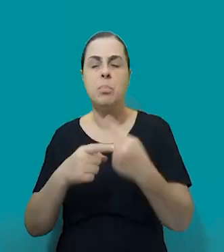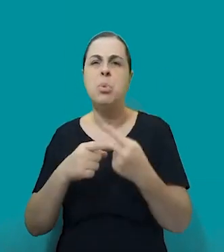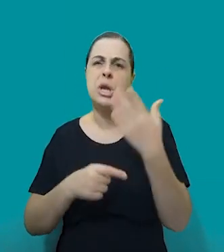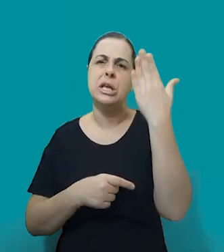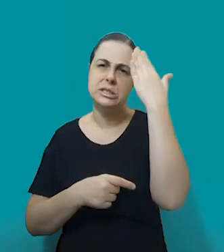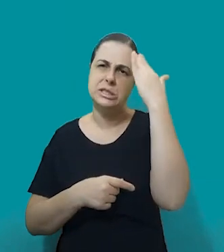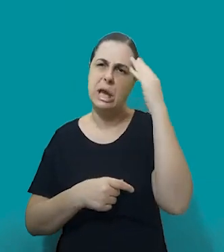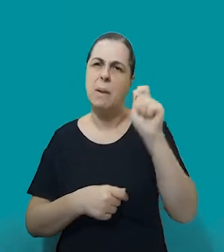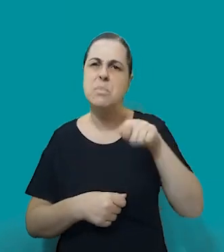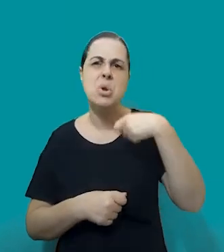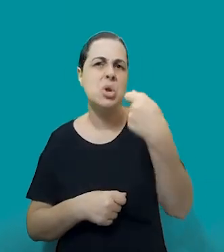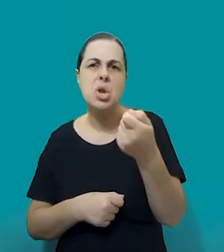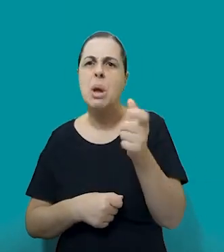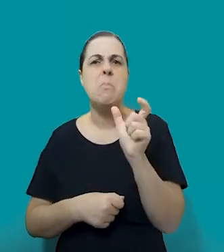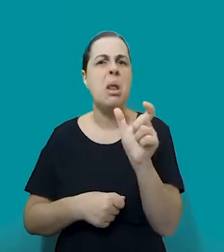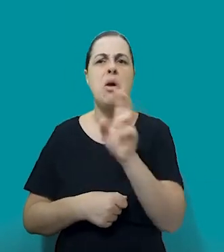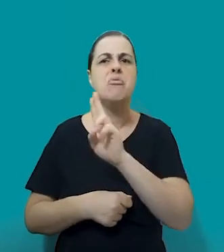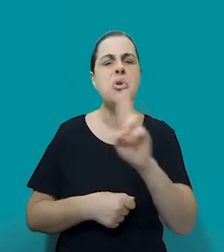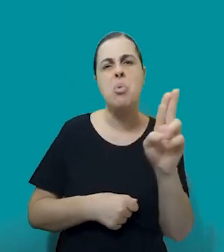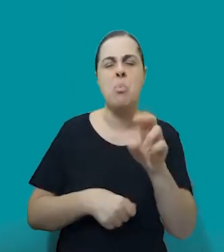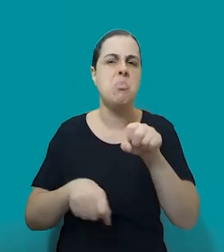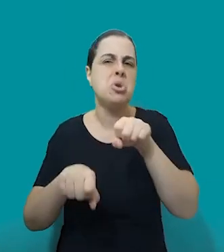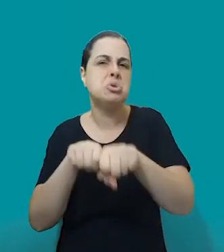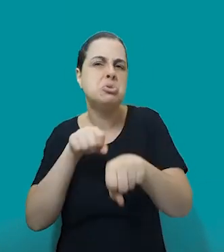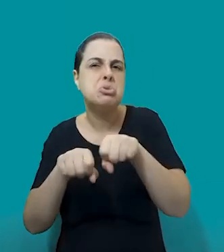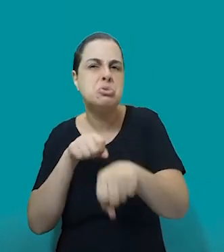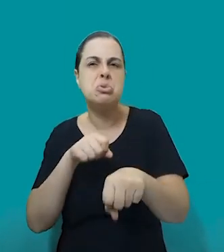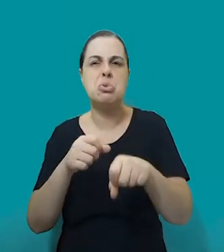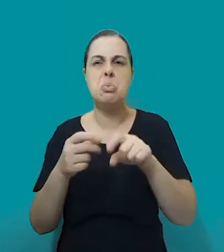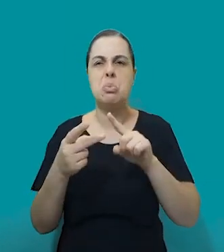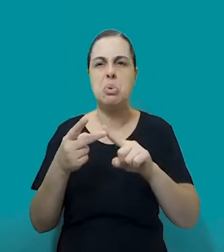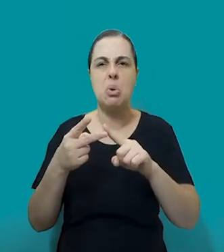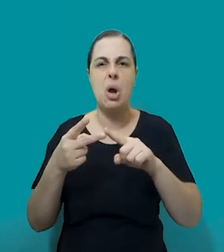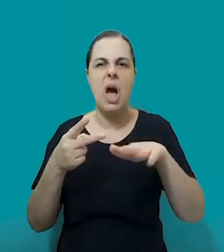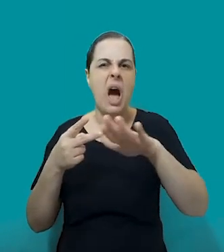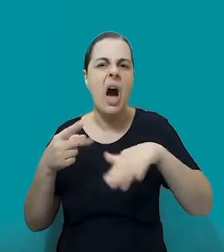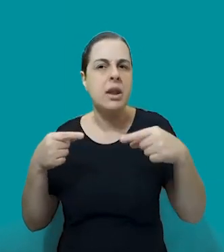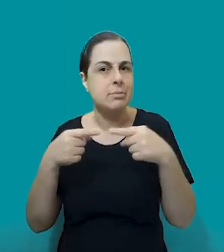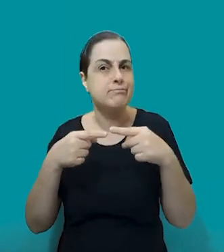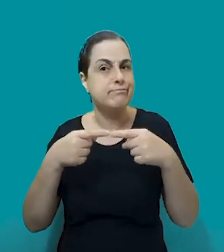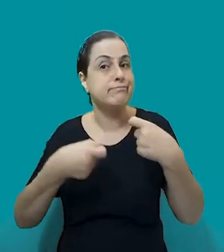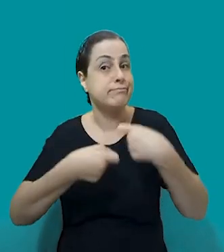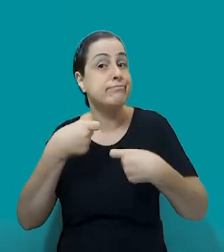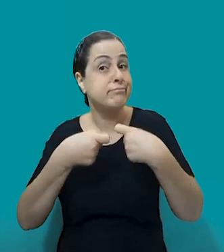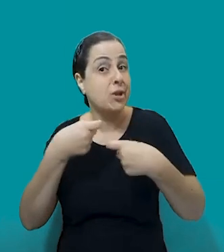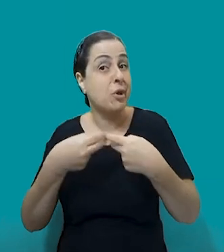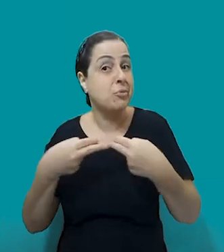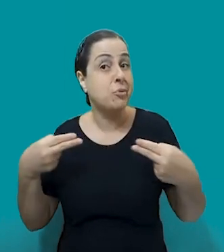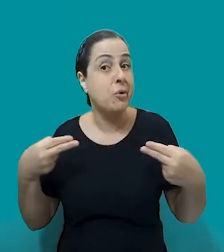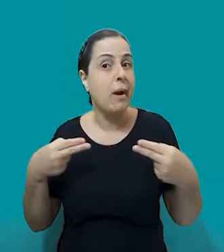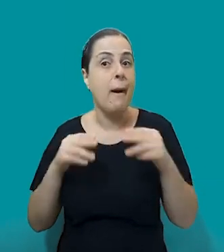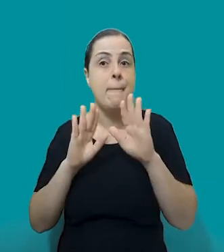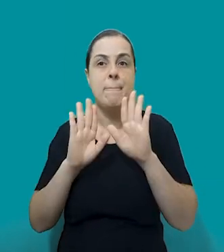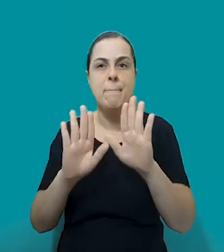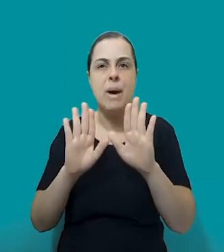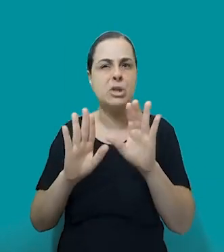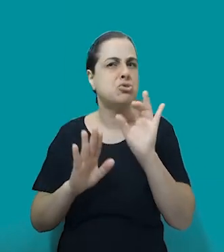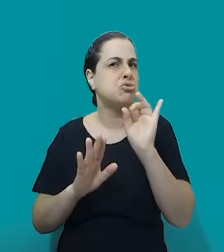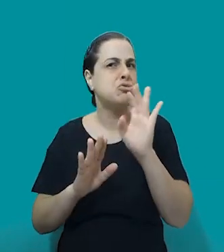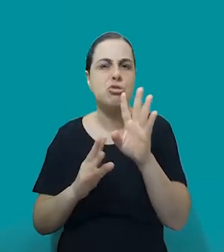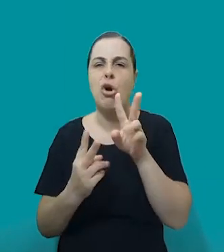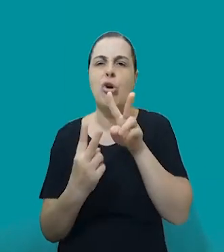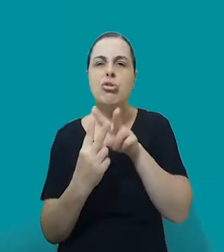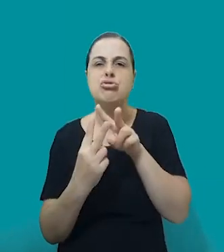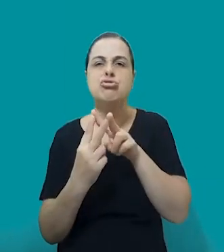esses tipos de violência quando era estupro, importunação sexual. E já nesses pequenos contornos, ou só